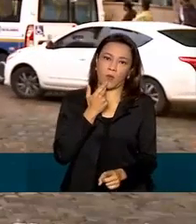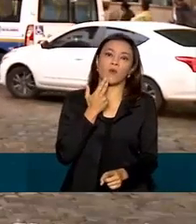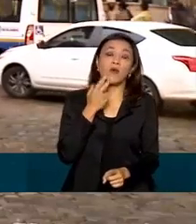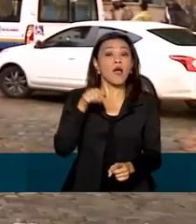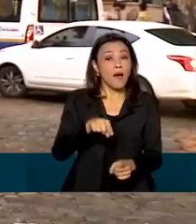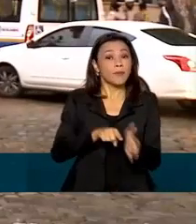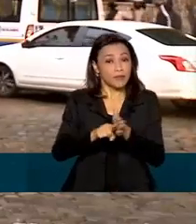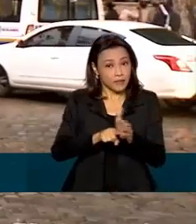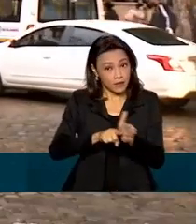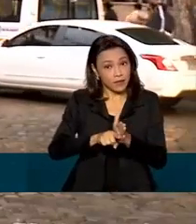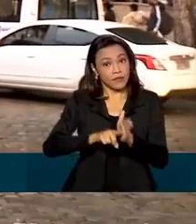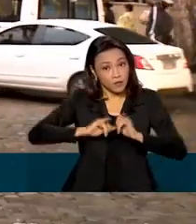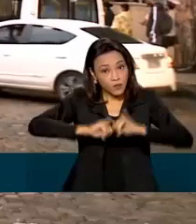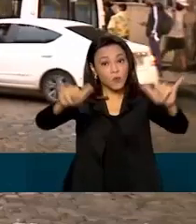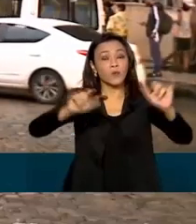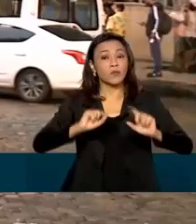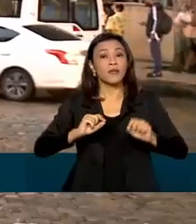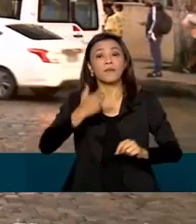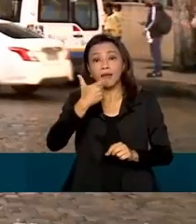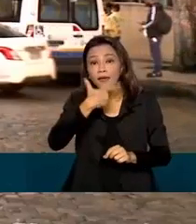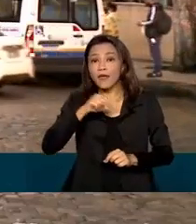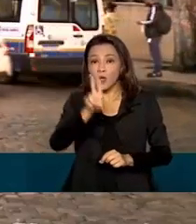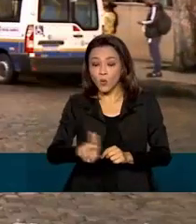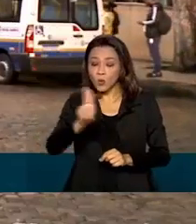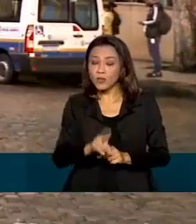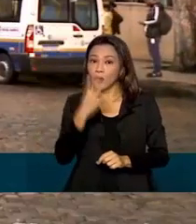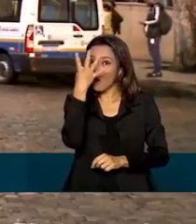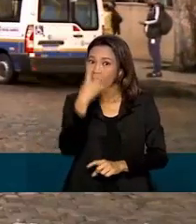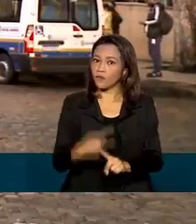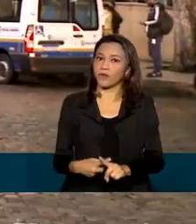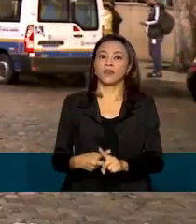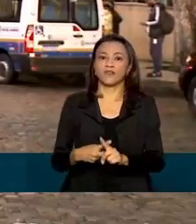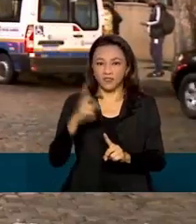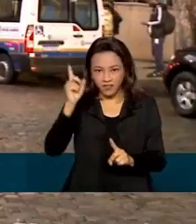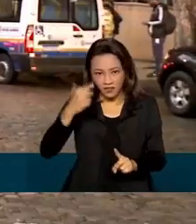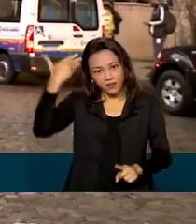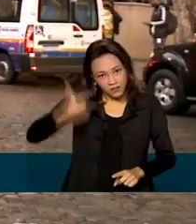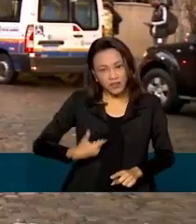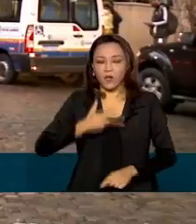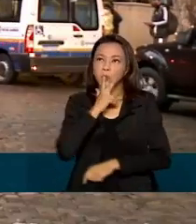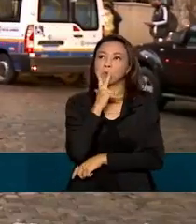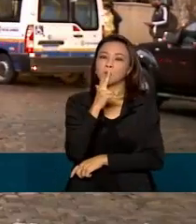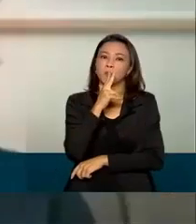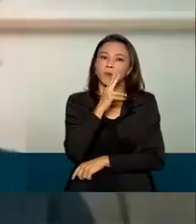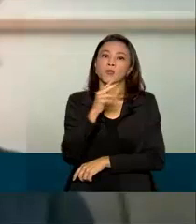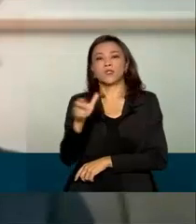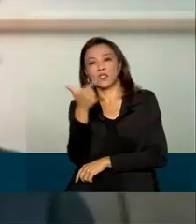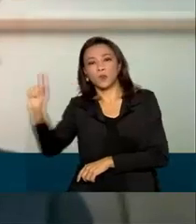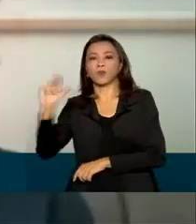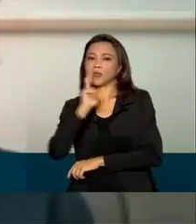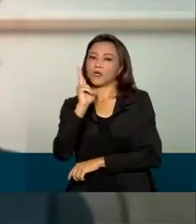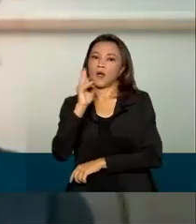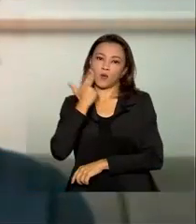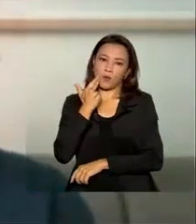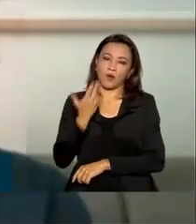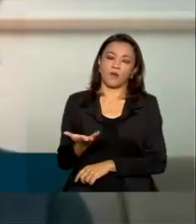que quem usa o dispositivo tem quatro vezes mais risco de se tornar um fumante de cigarro convencional. A Organização